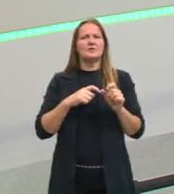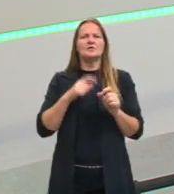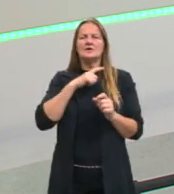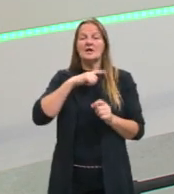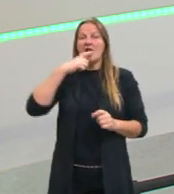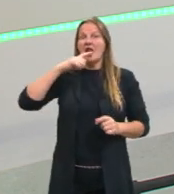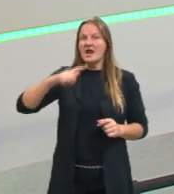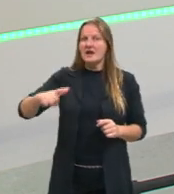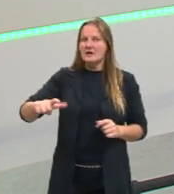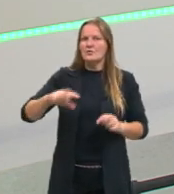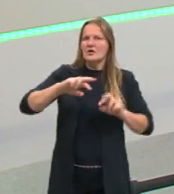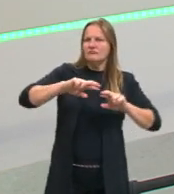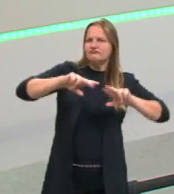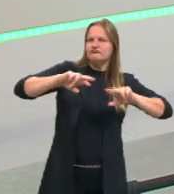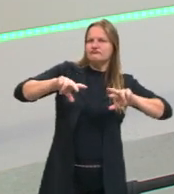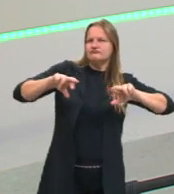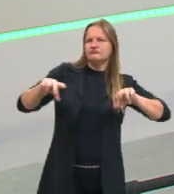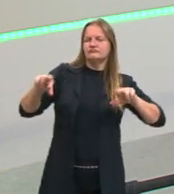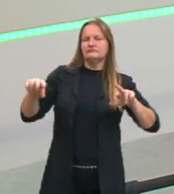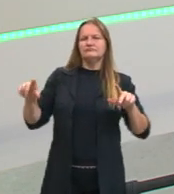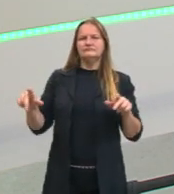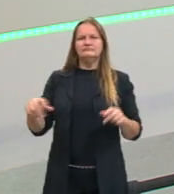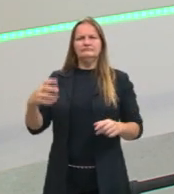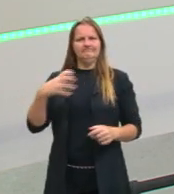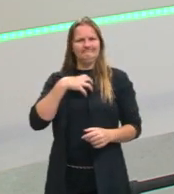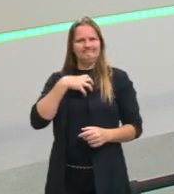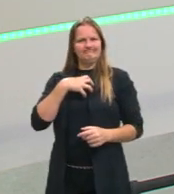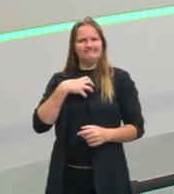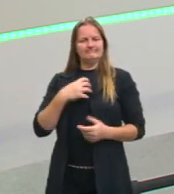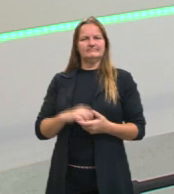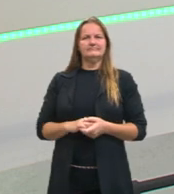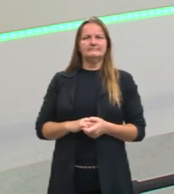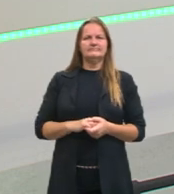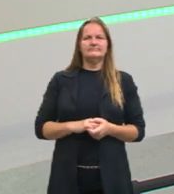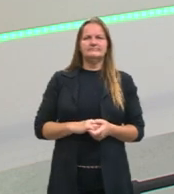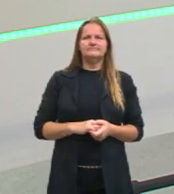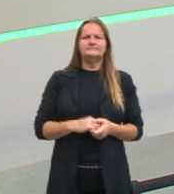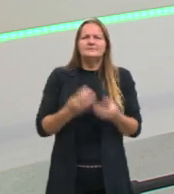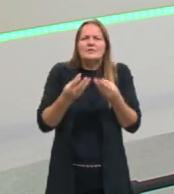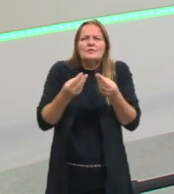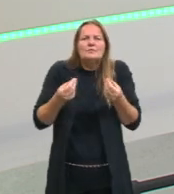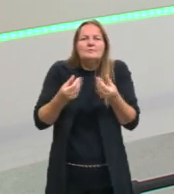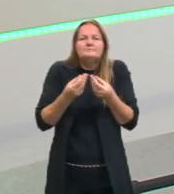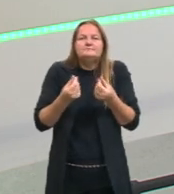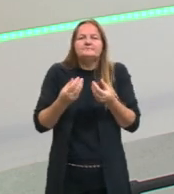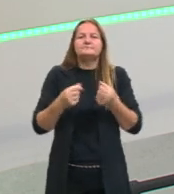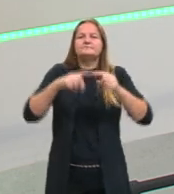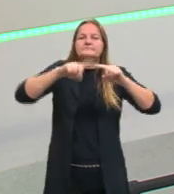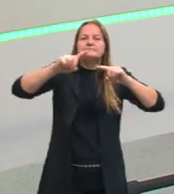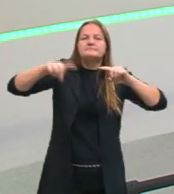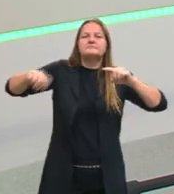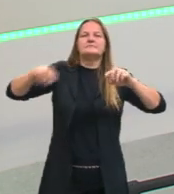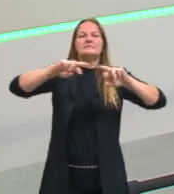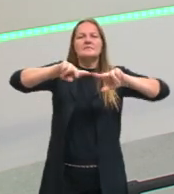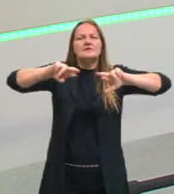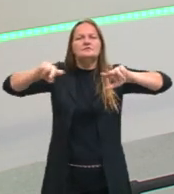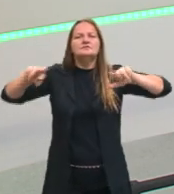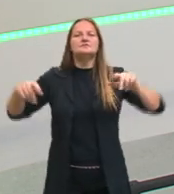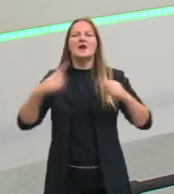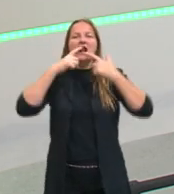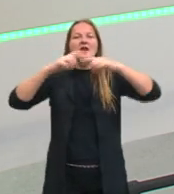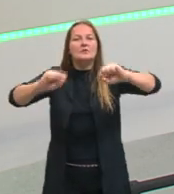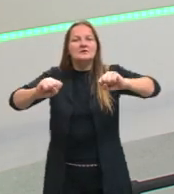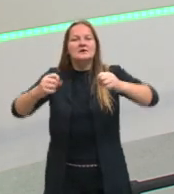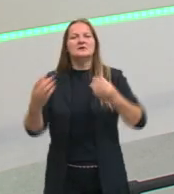língua que varia, se ela vai nos gerar, né? Se é possível que através dessas variações linguísticas a gente